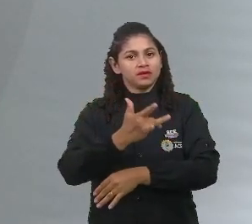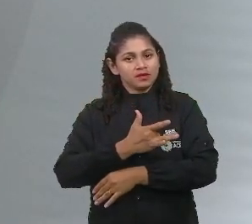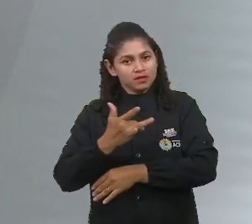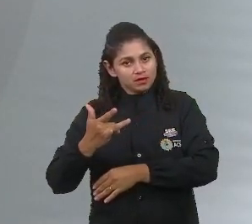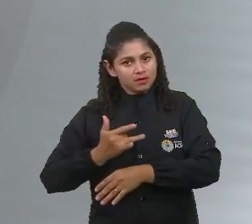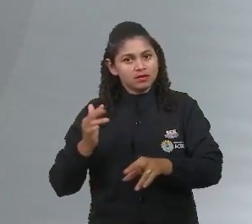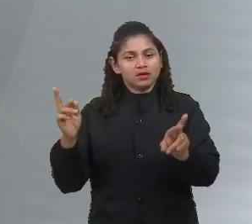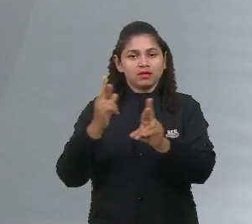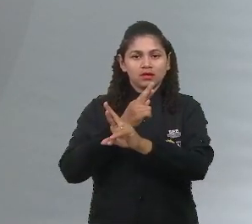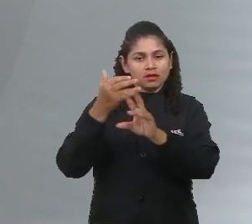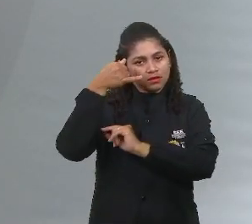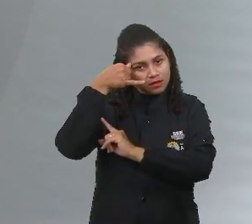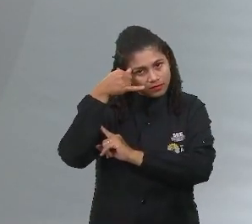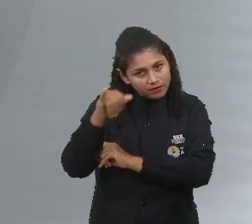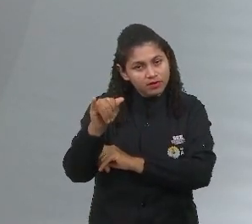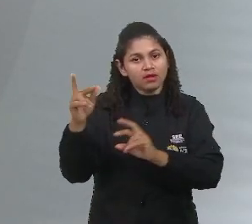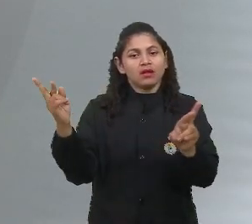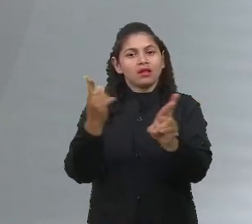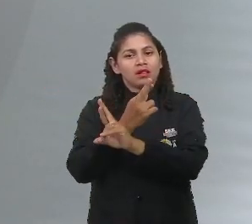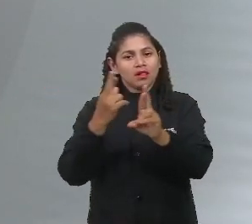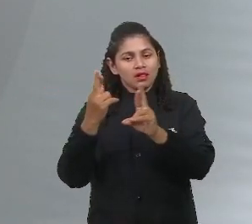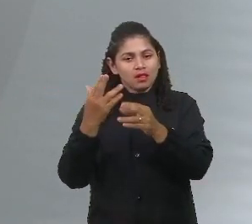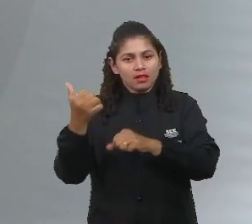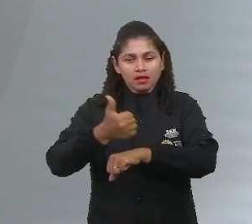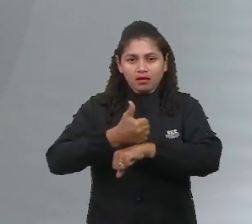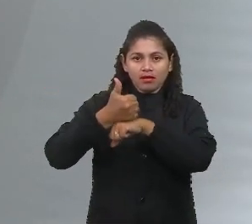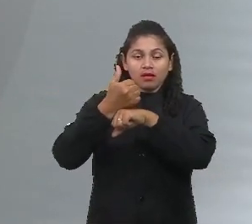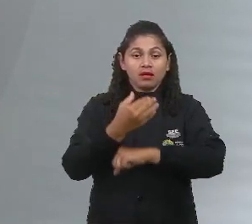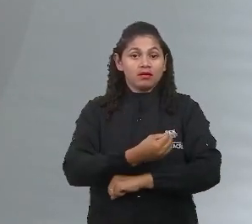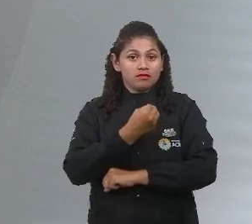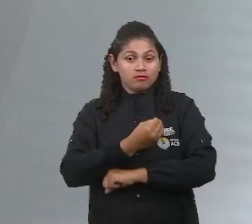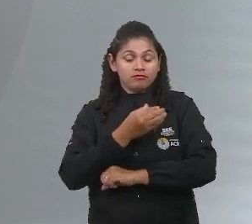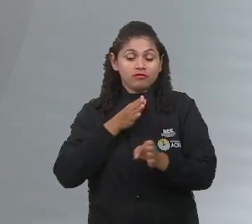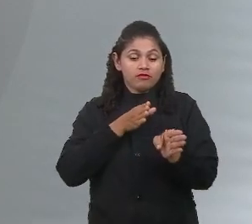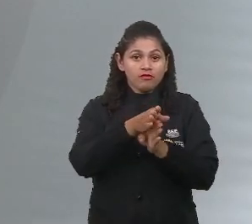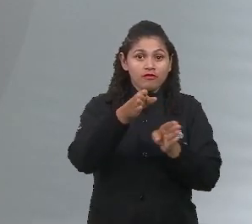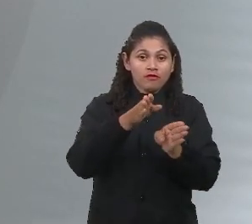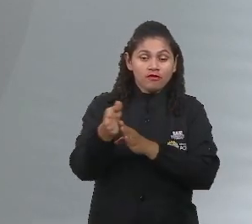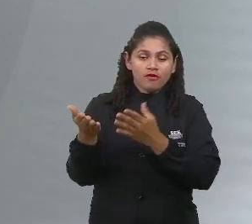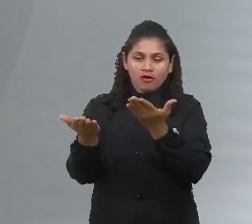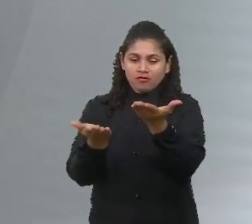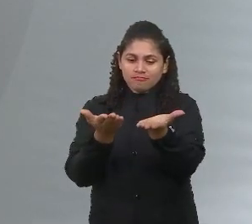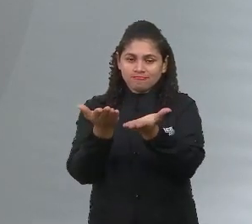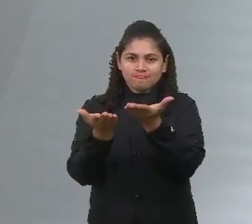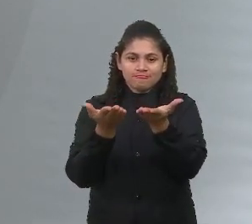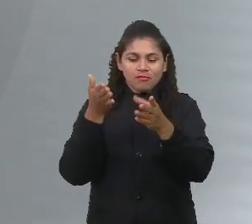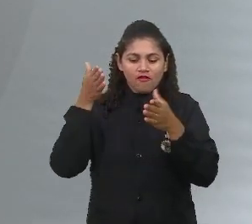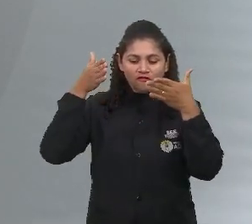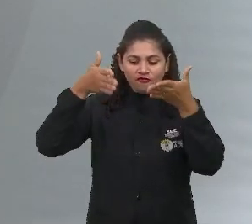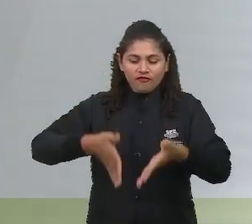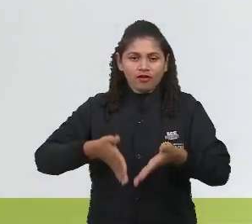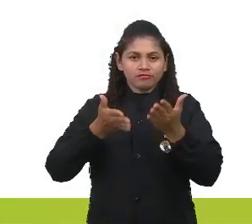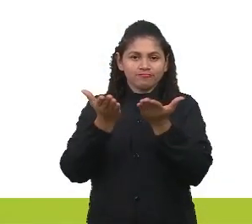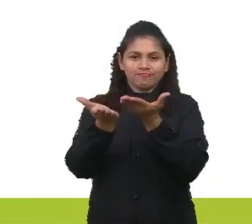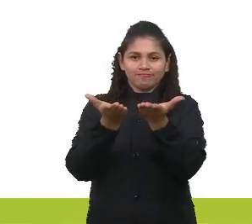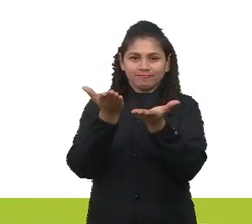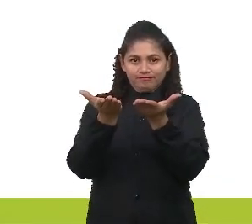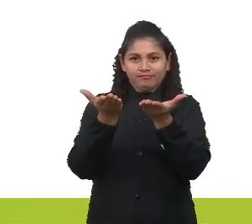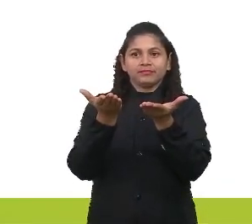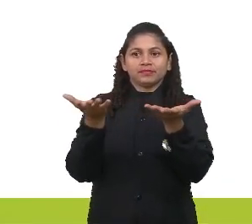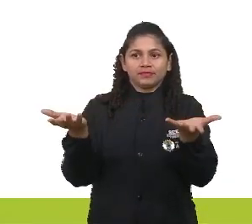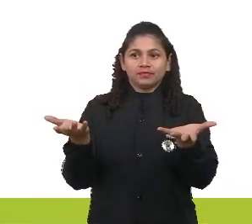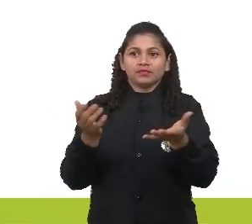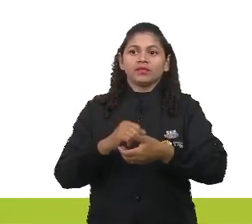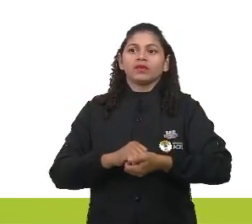prevenção, relacionada à qualidade de vida, direcionando o quê? Para o equilíbrio homeostático. Beleza? Temos a